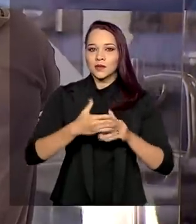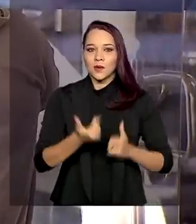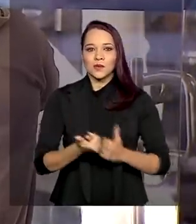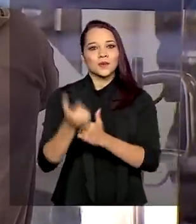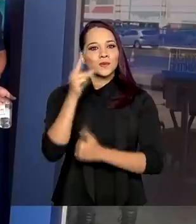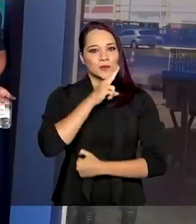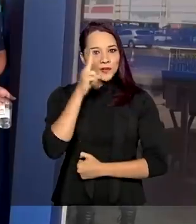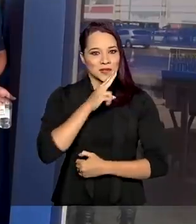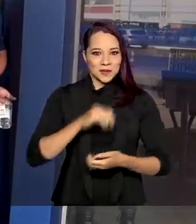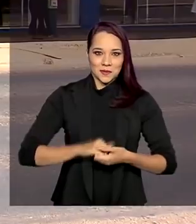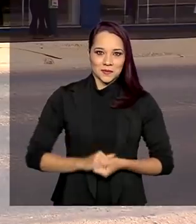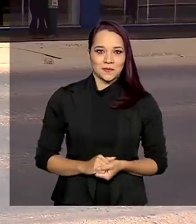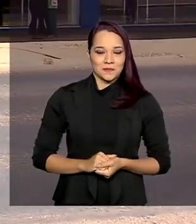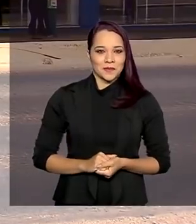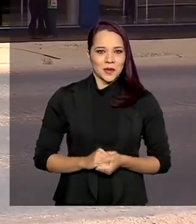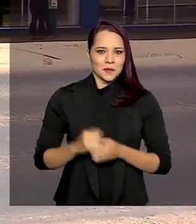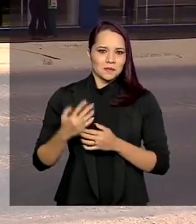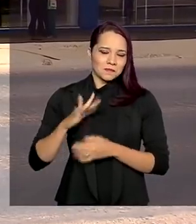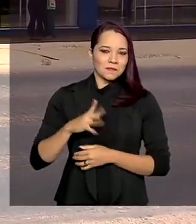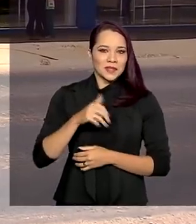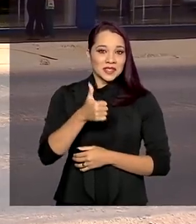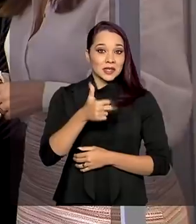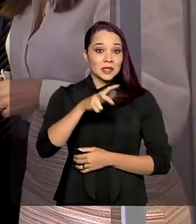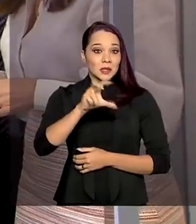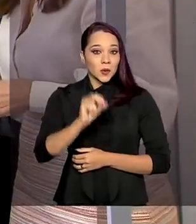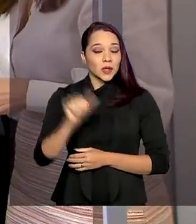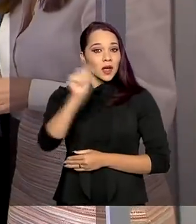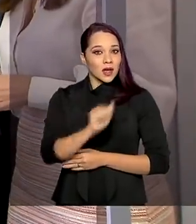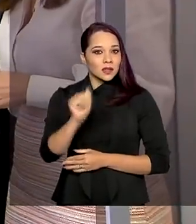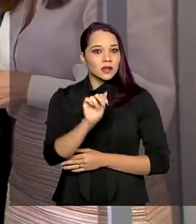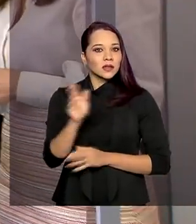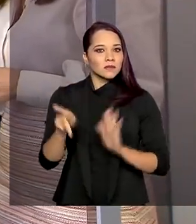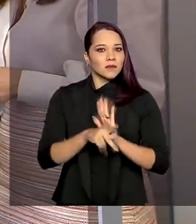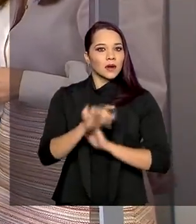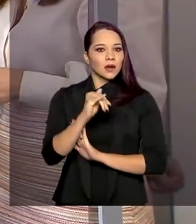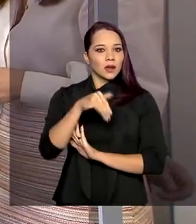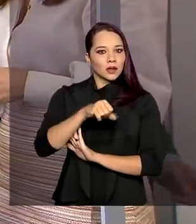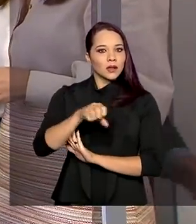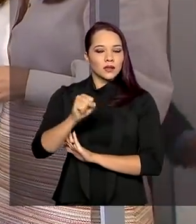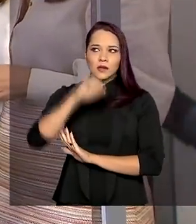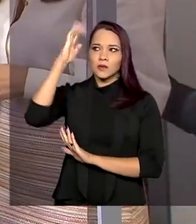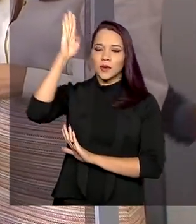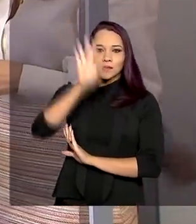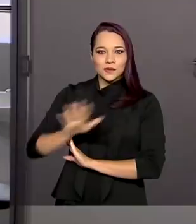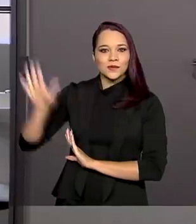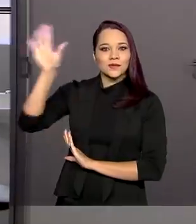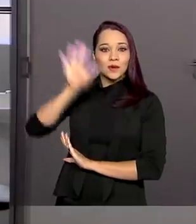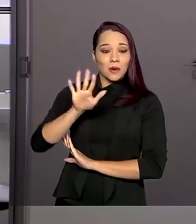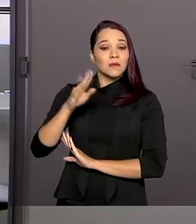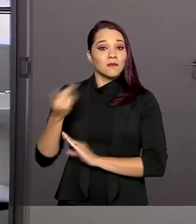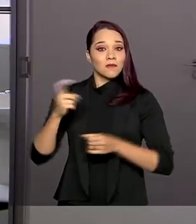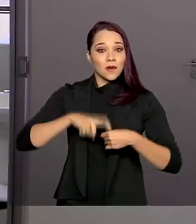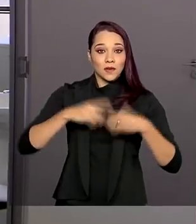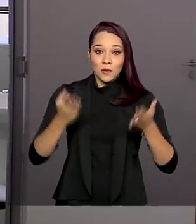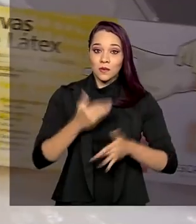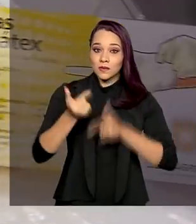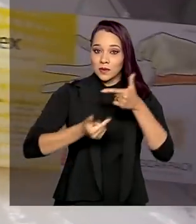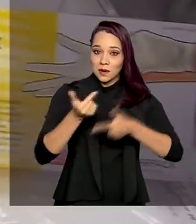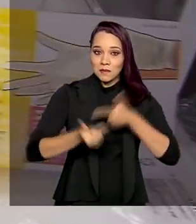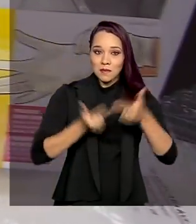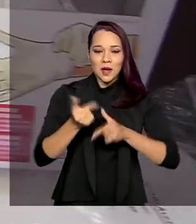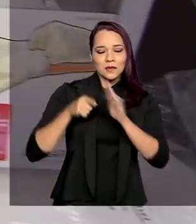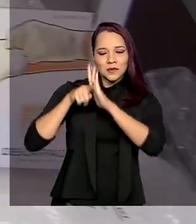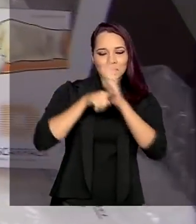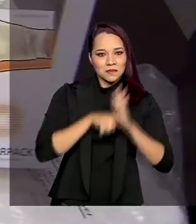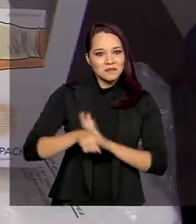emergencial. Cerca de 150 agências do INSS em todo o país devem retomar hoje o serviço de